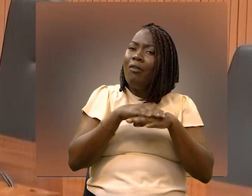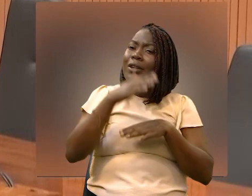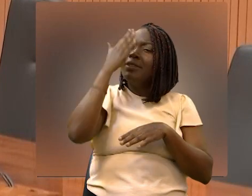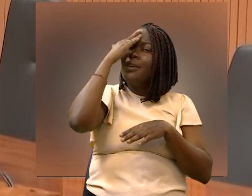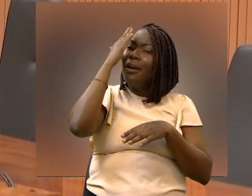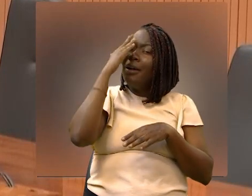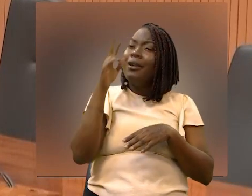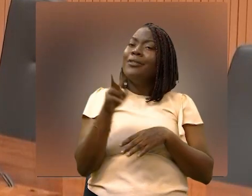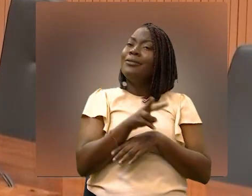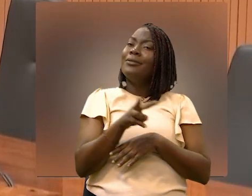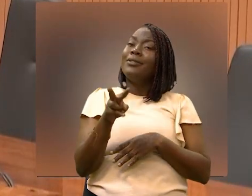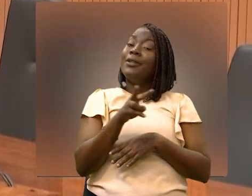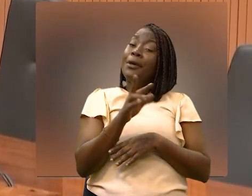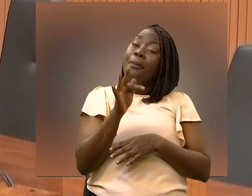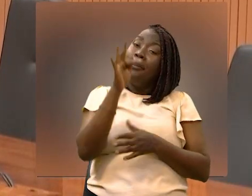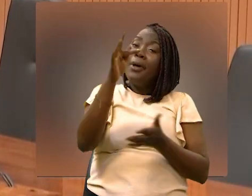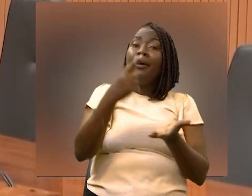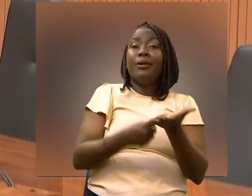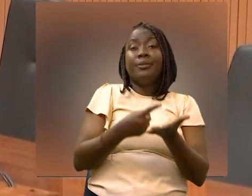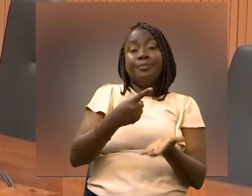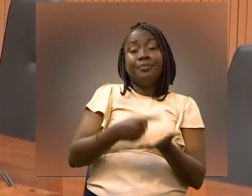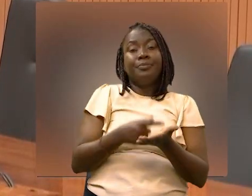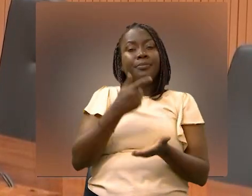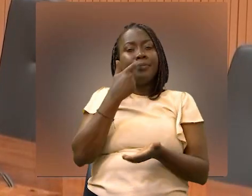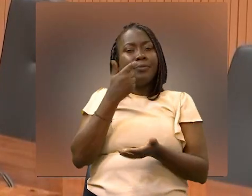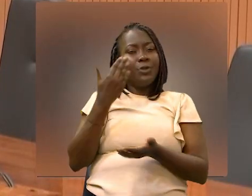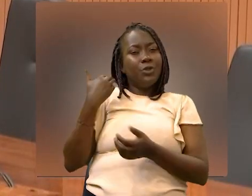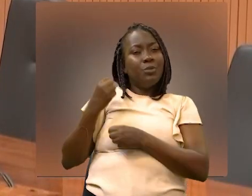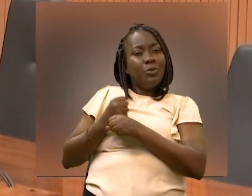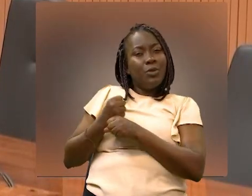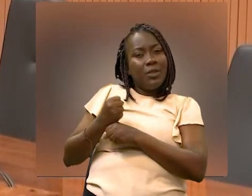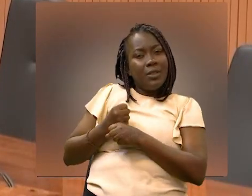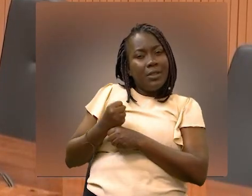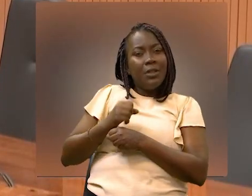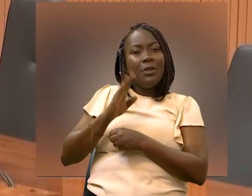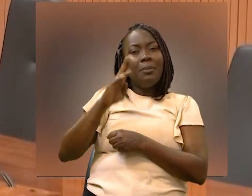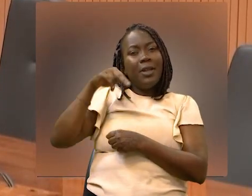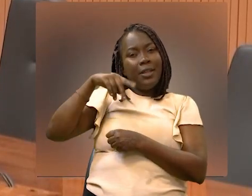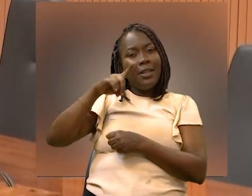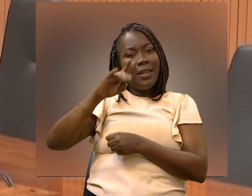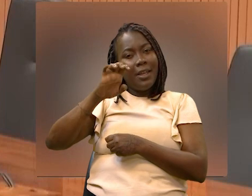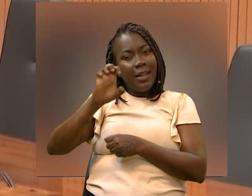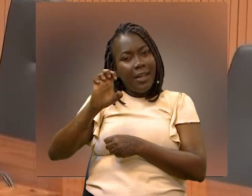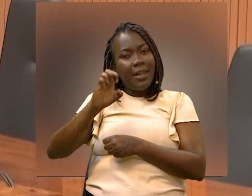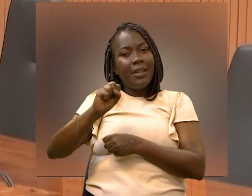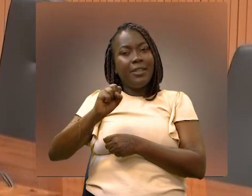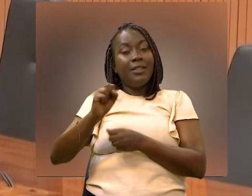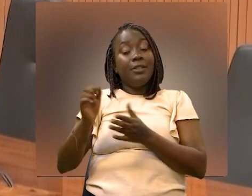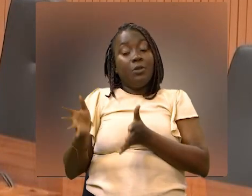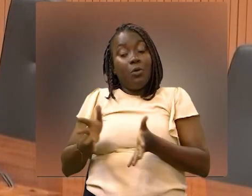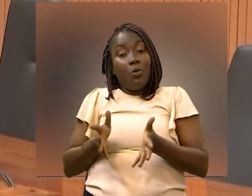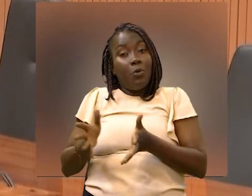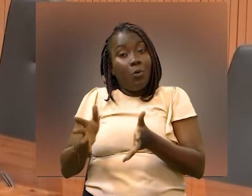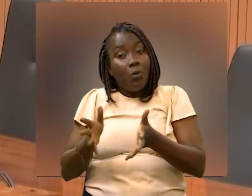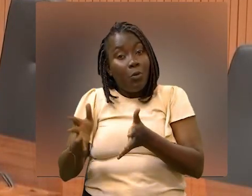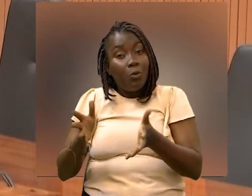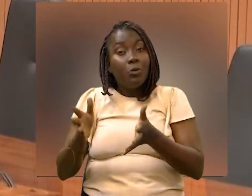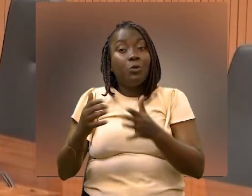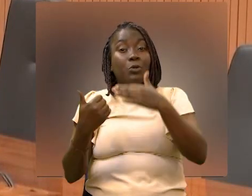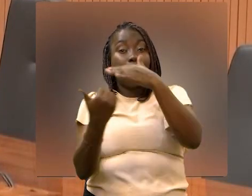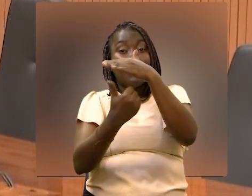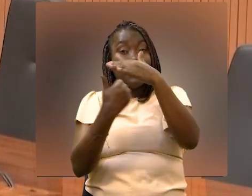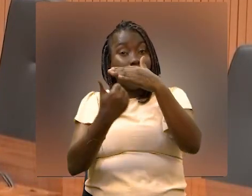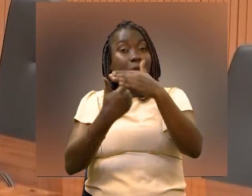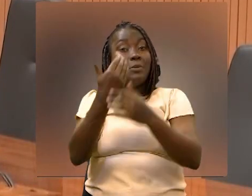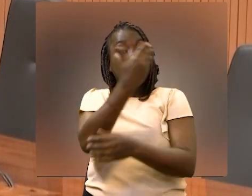entender os lados para entrarem em um futuro acordo. Nos últimos anos o BNDES tem sido condutor das privatizações